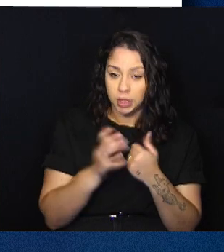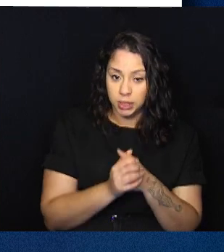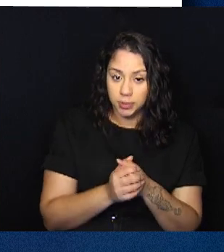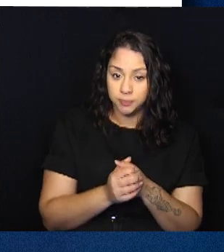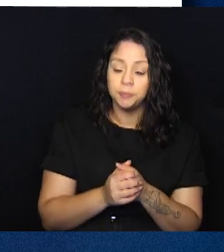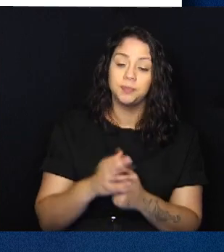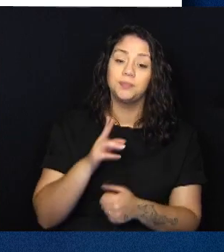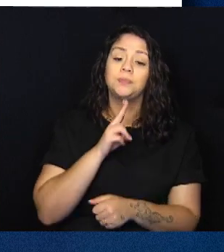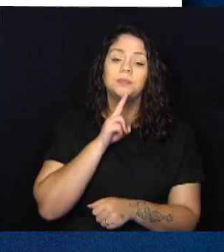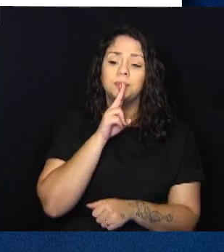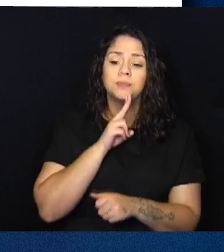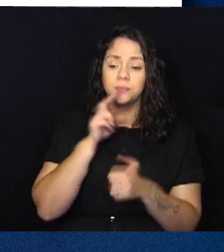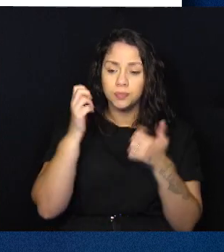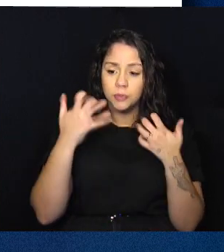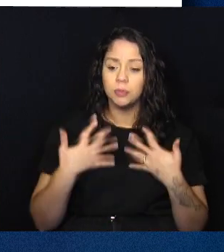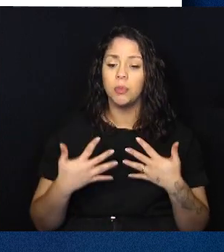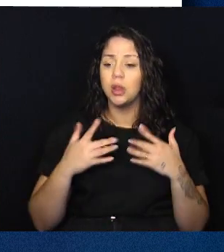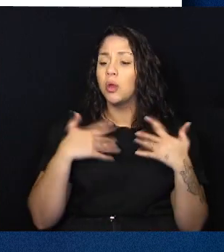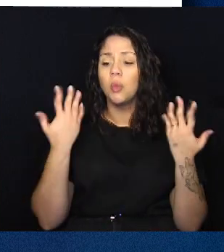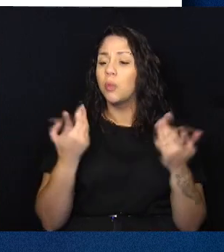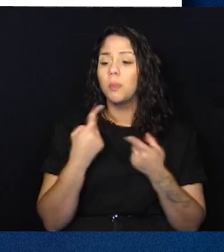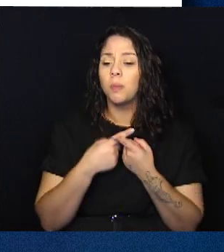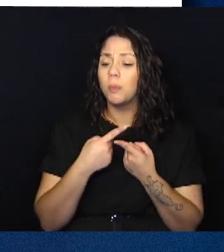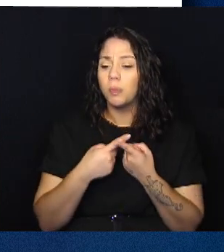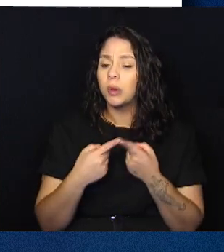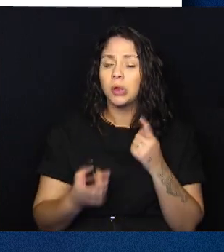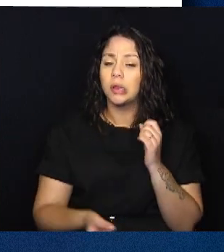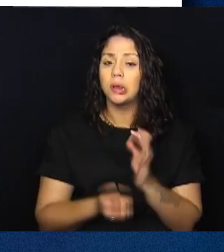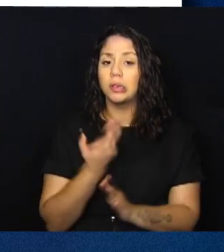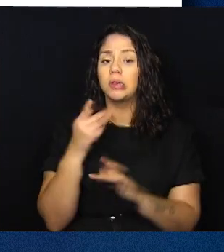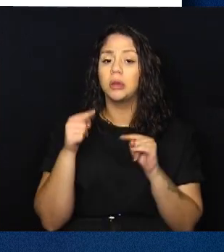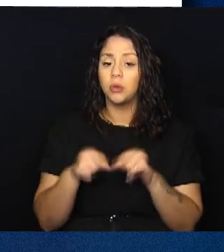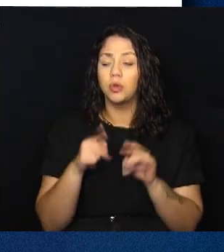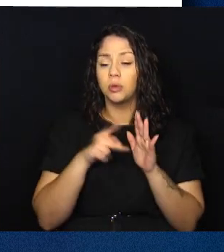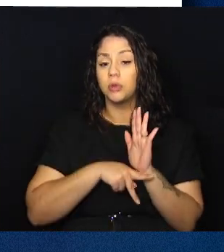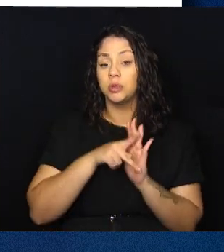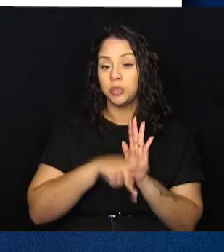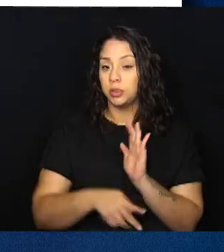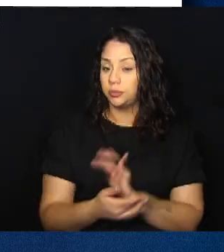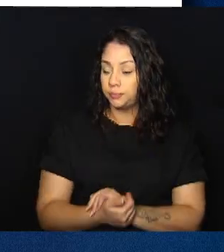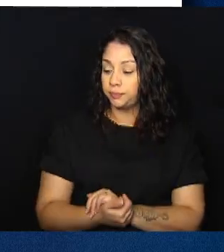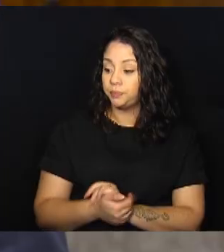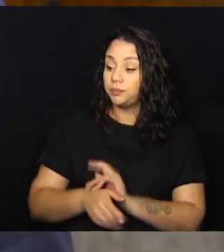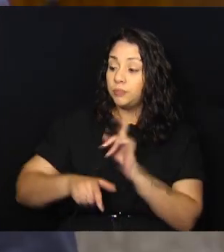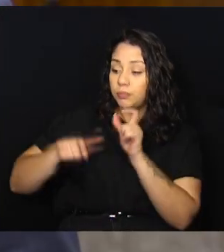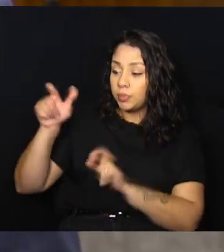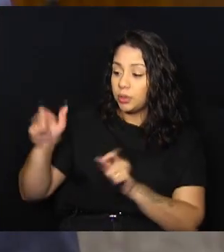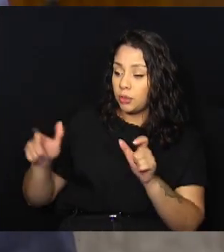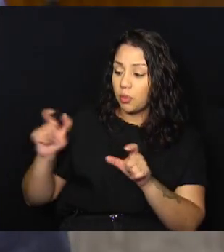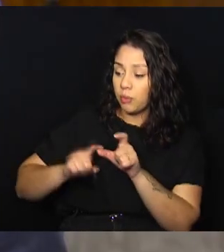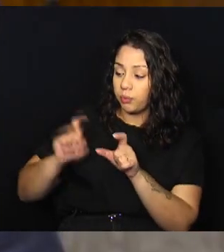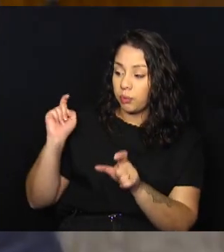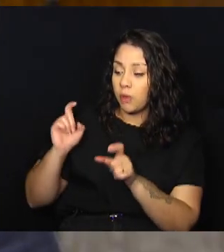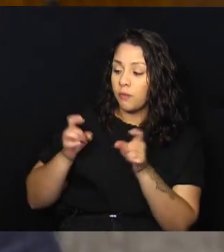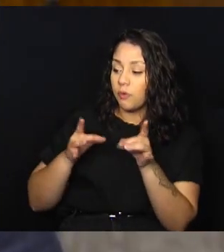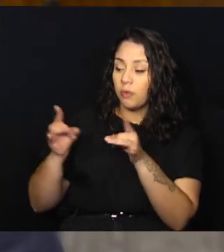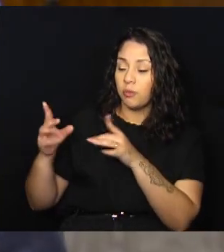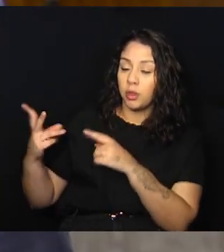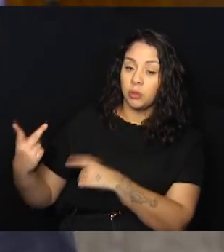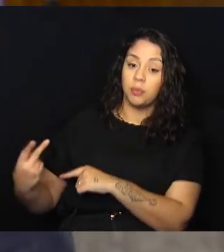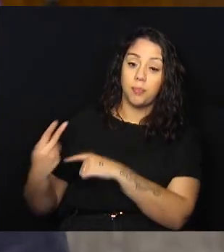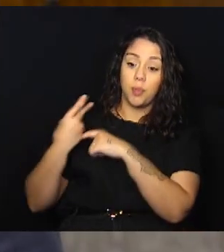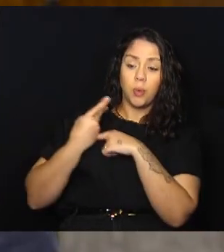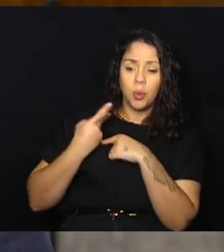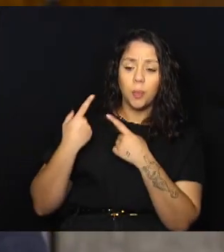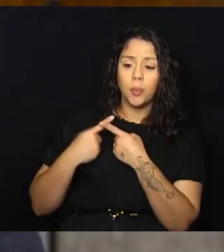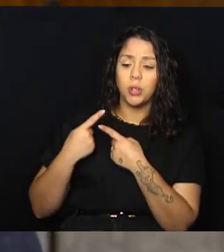cidade de Campinas. Ossiri relata o motivo que o levou a protocolar o projeto. Os ambulantes acabaram